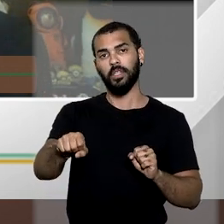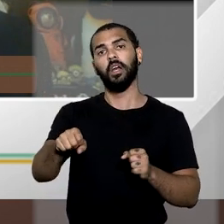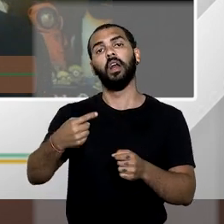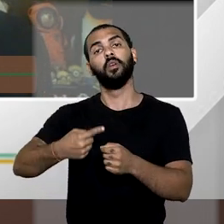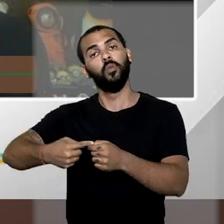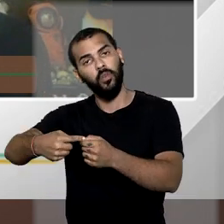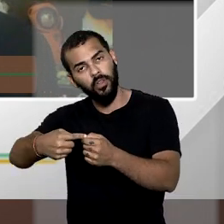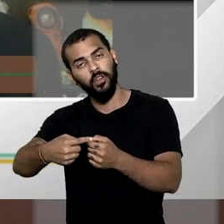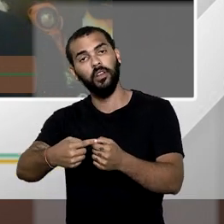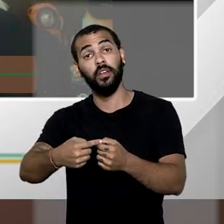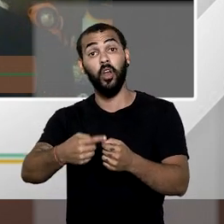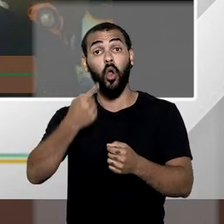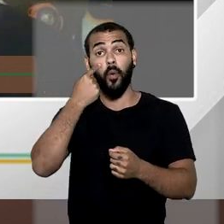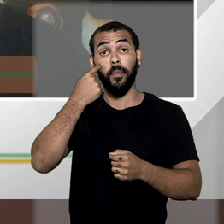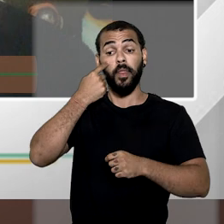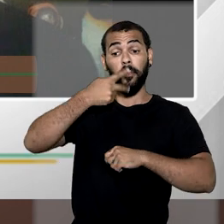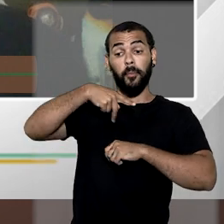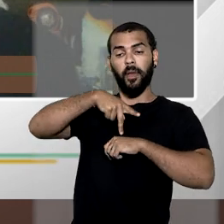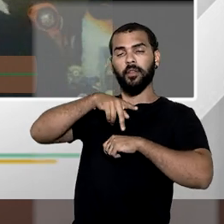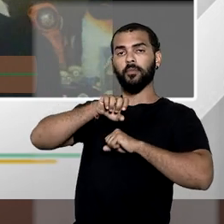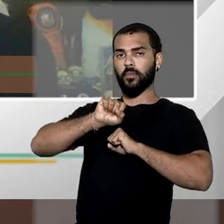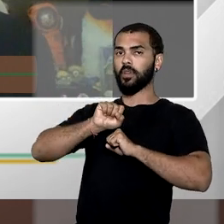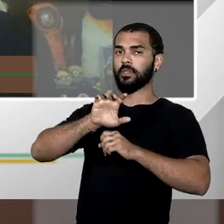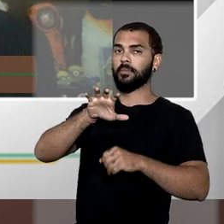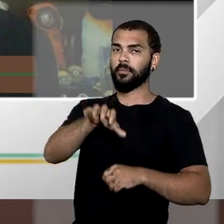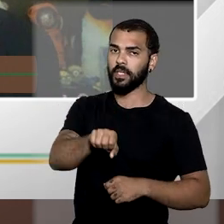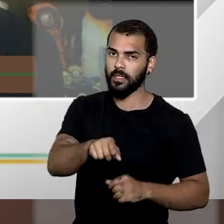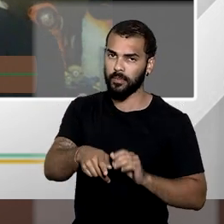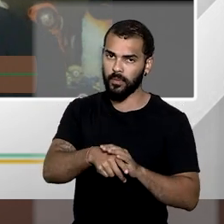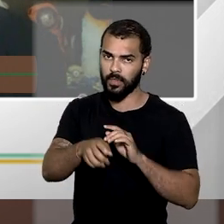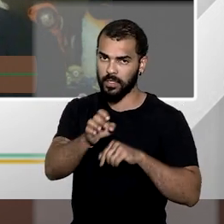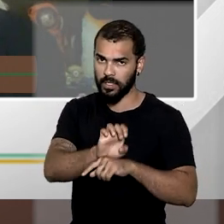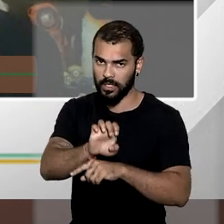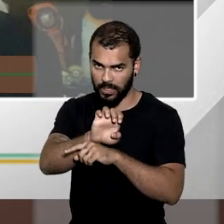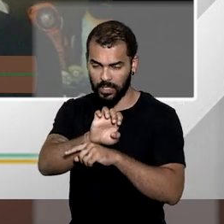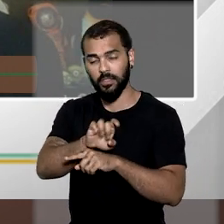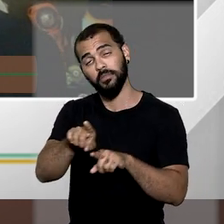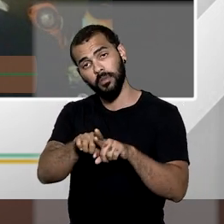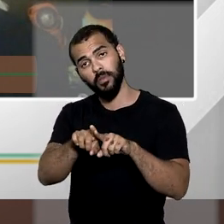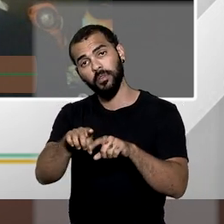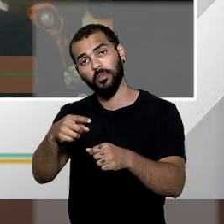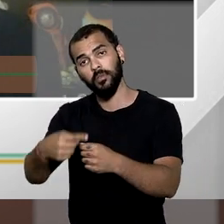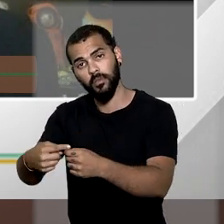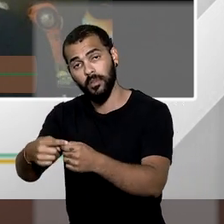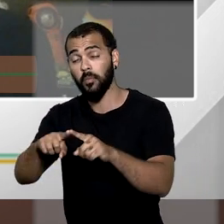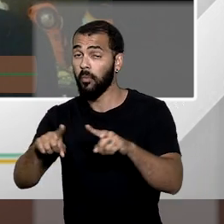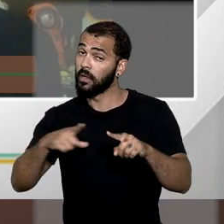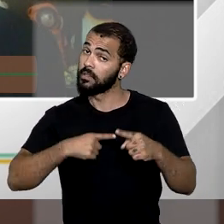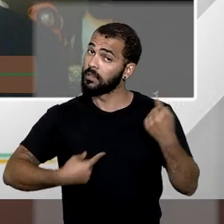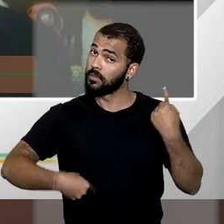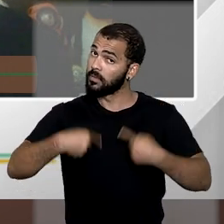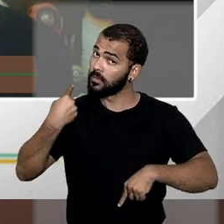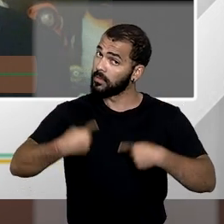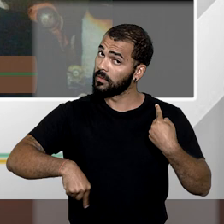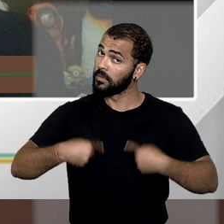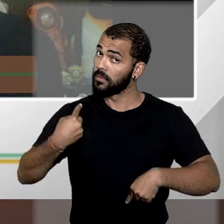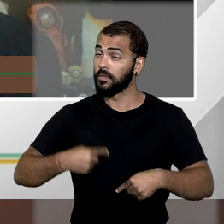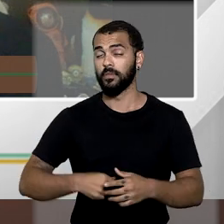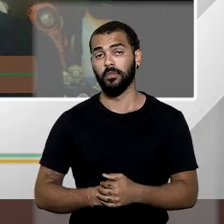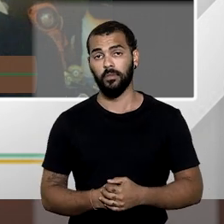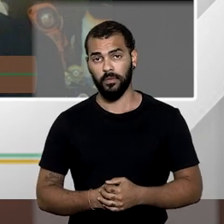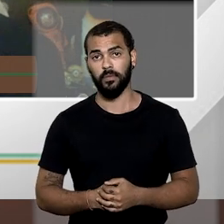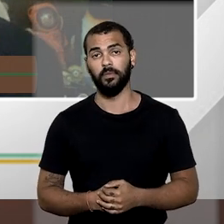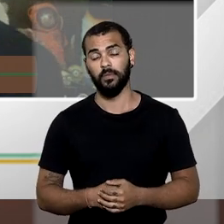desapropria bem dos Estados e dos municípios. Mas a polêmica existe e acesa, sobretudo na